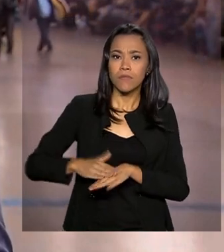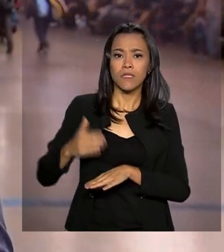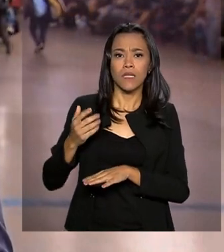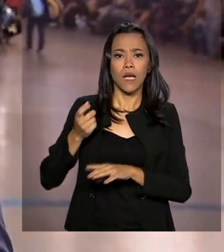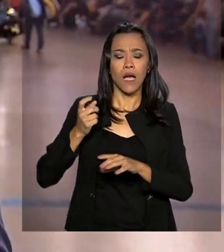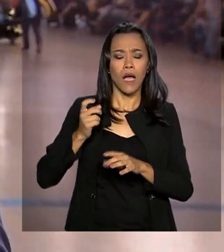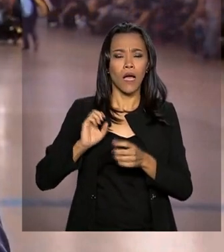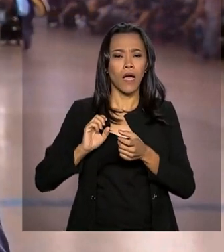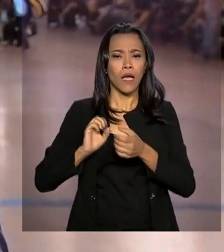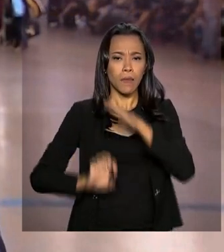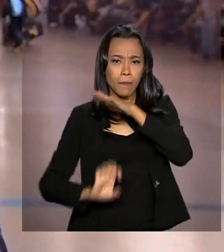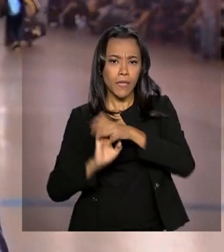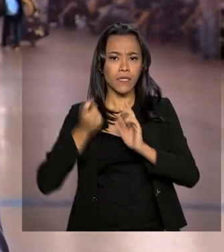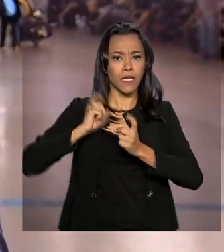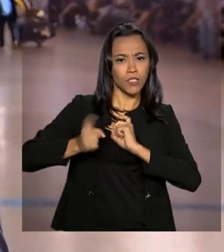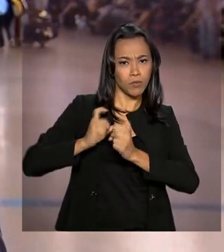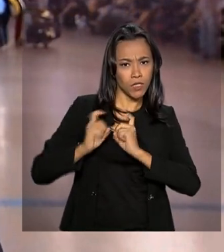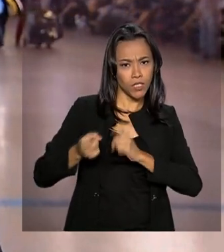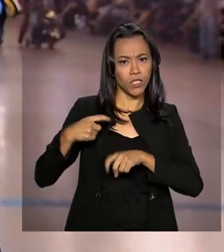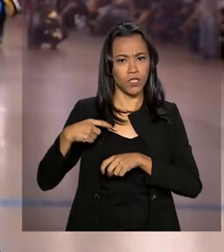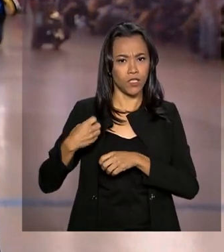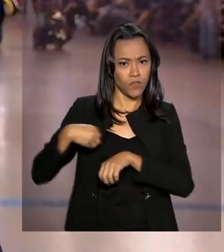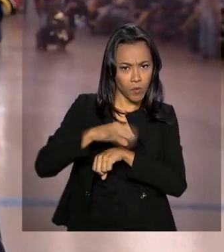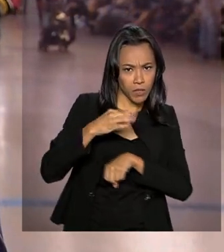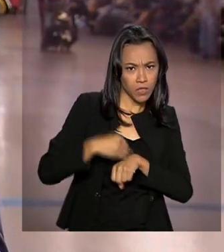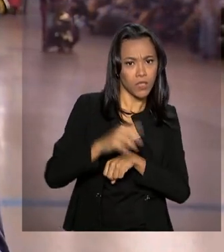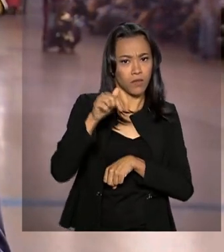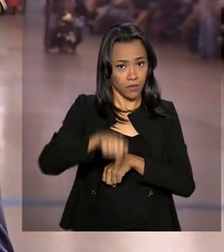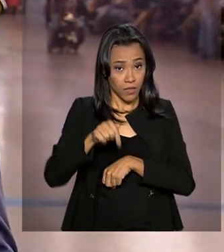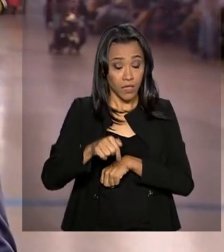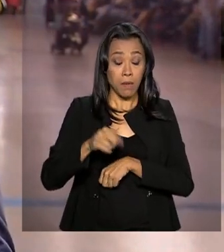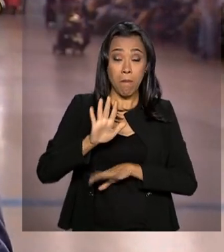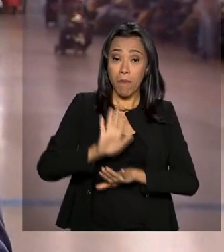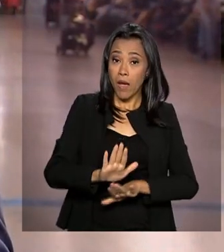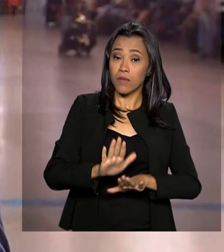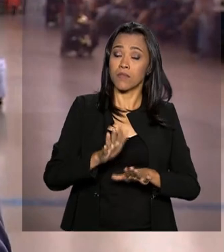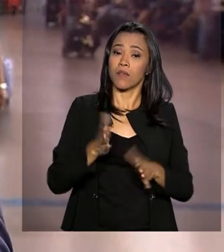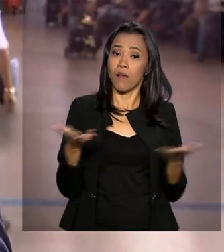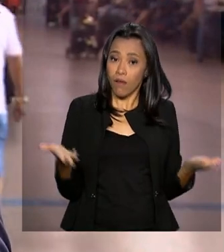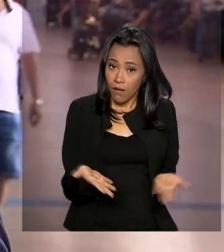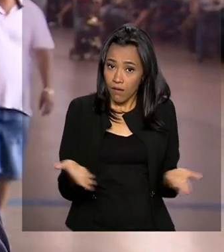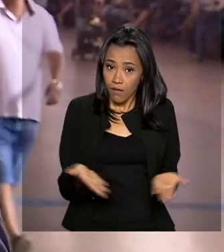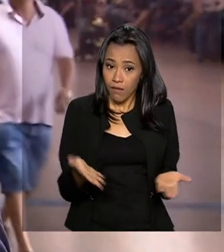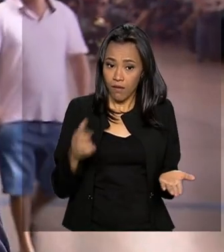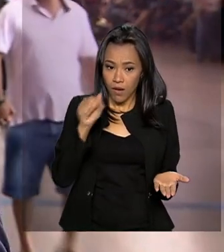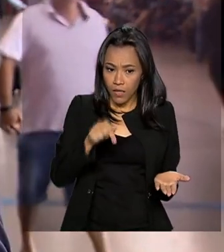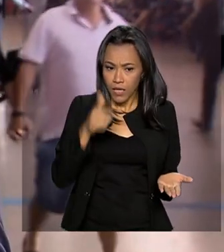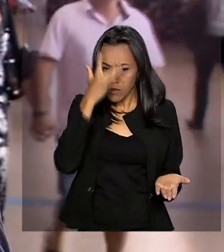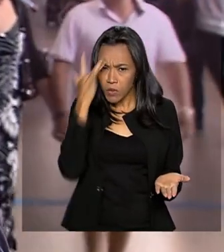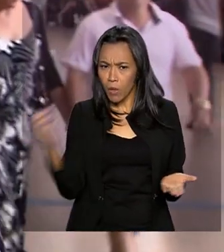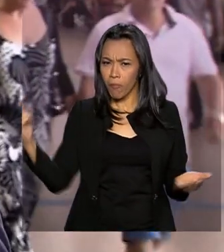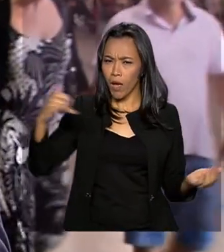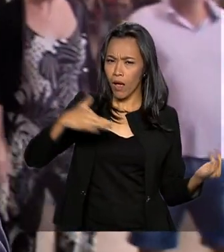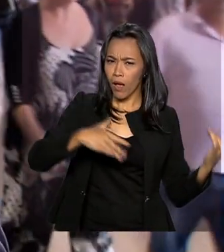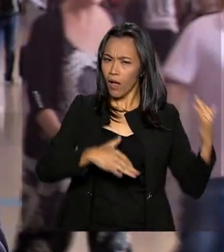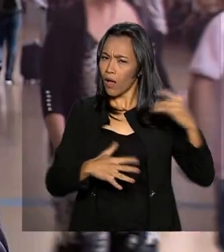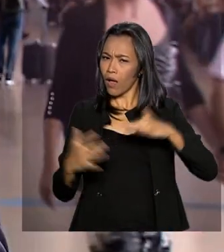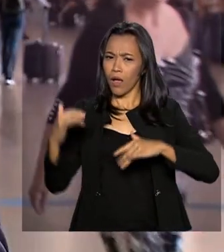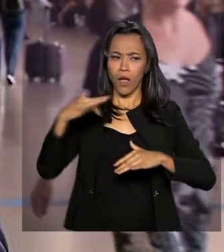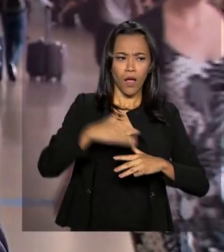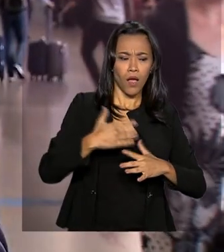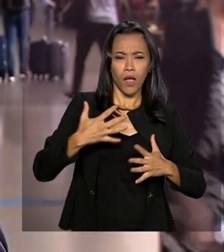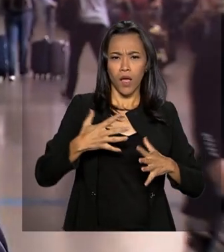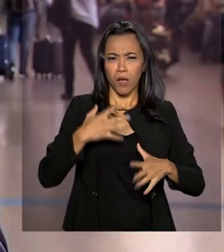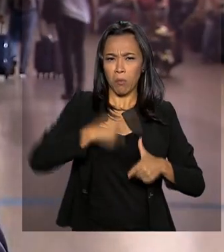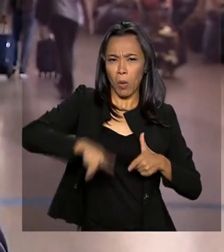administra o aeroporto. Mas pelo menos por enquanto, a movimentação aqui, tudo transcorre sem nenhum